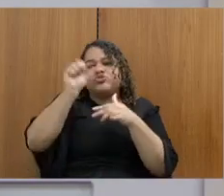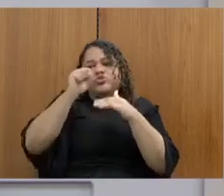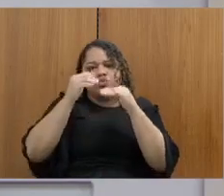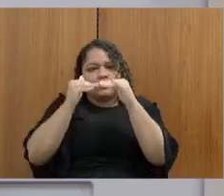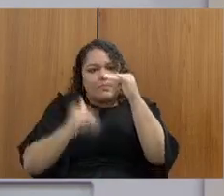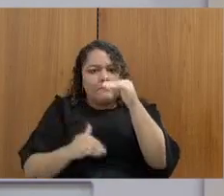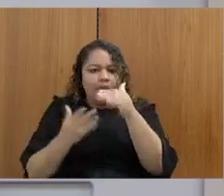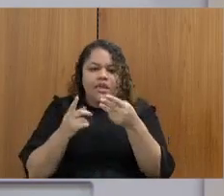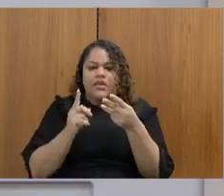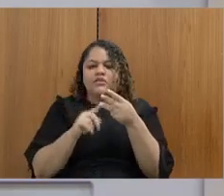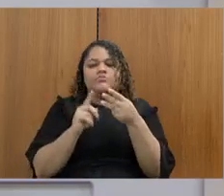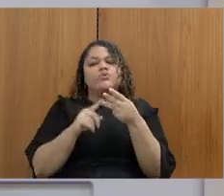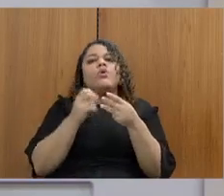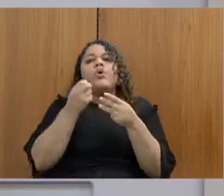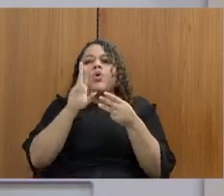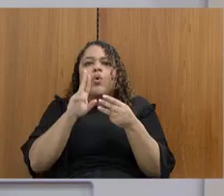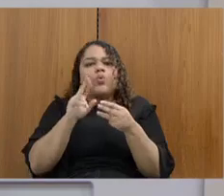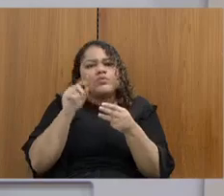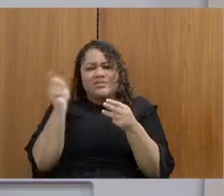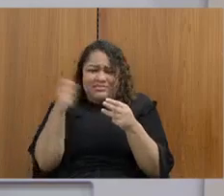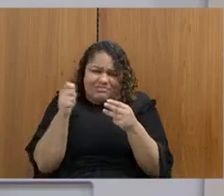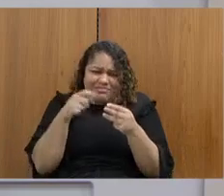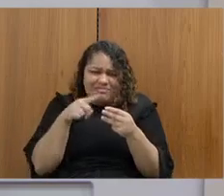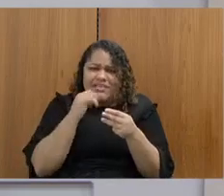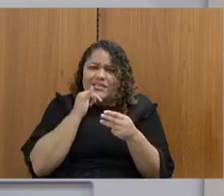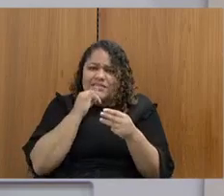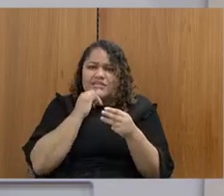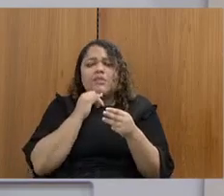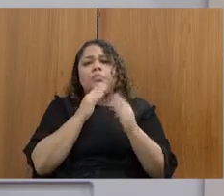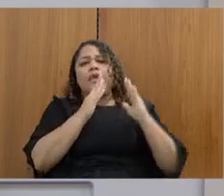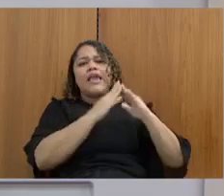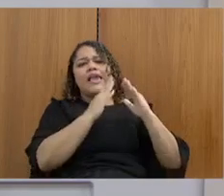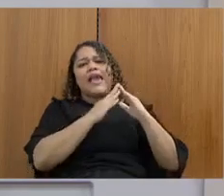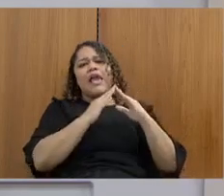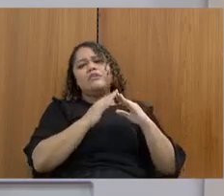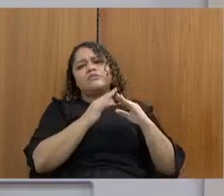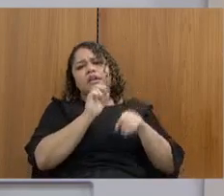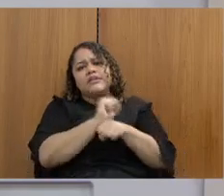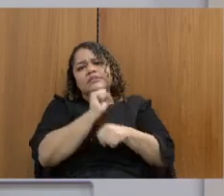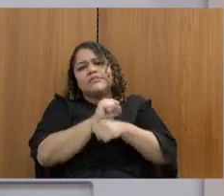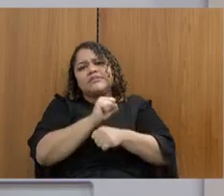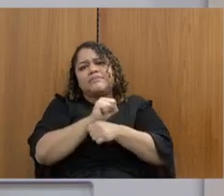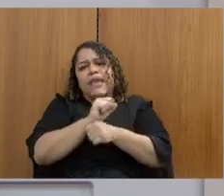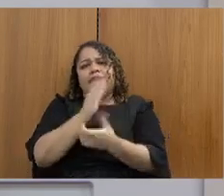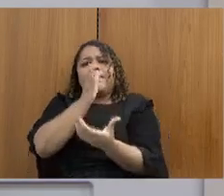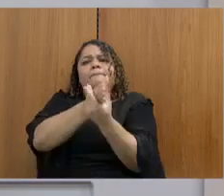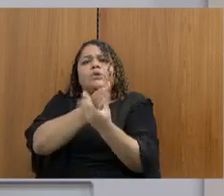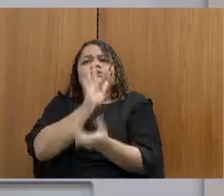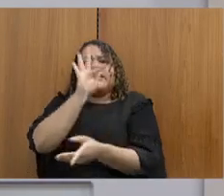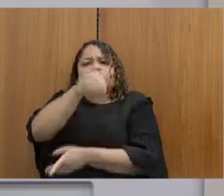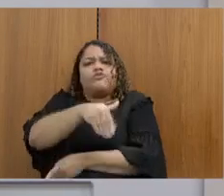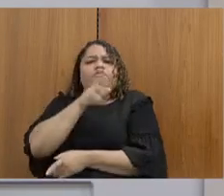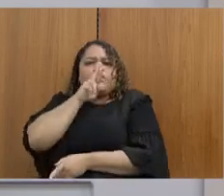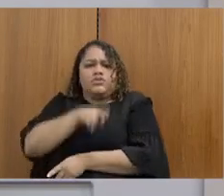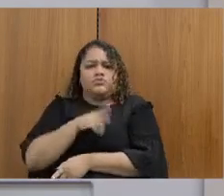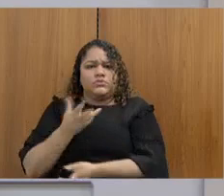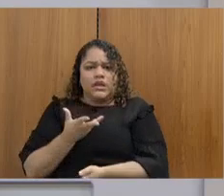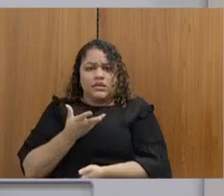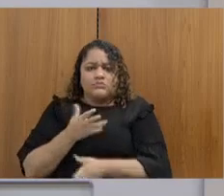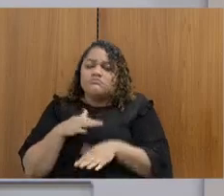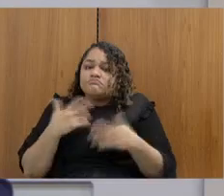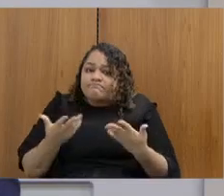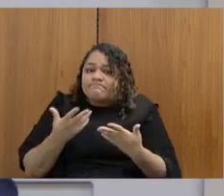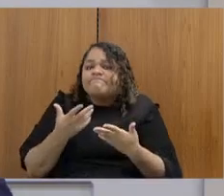aguardar o processo que não necessariamente superlotando o sistema penitenciário. Então, essa é uma ação que está no horizonte, no farol também da